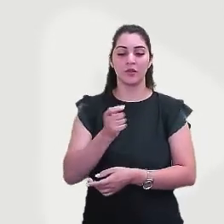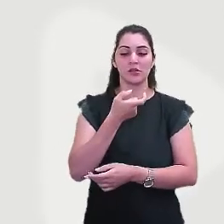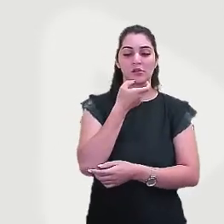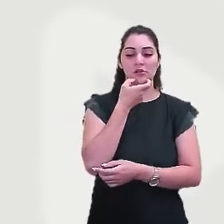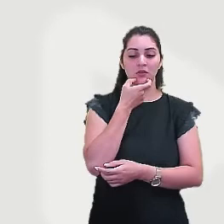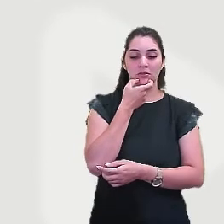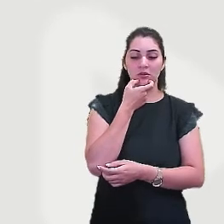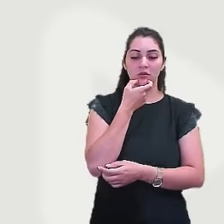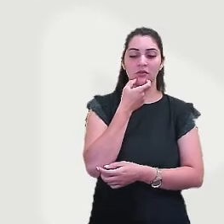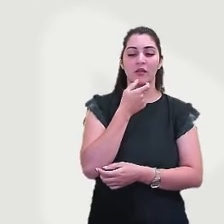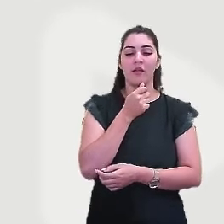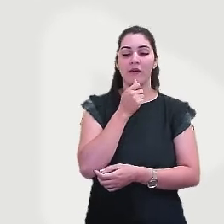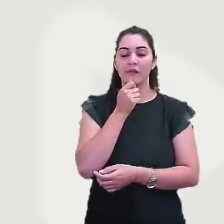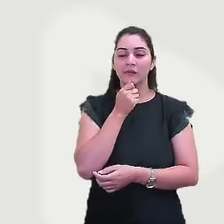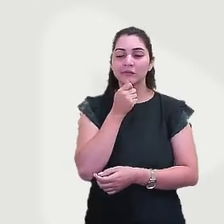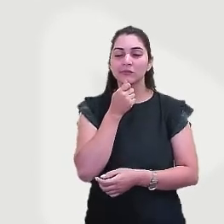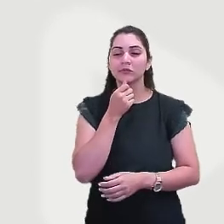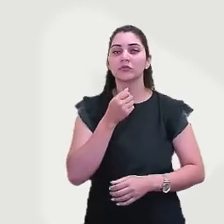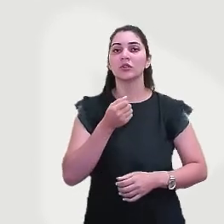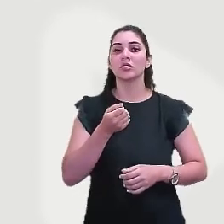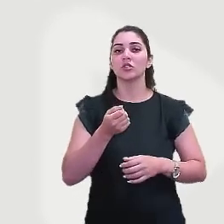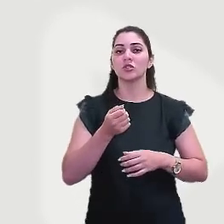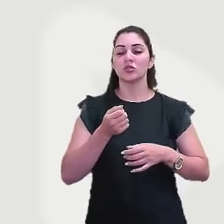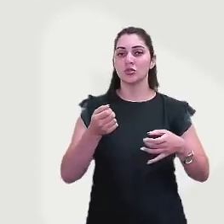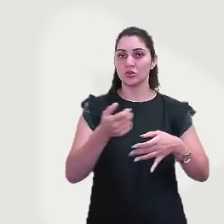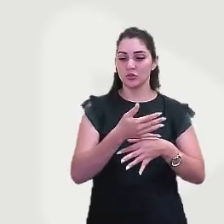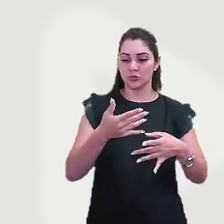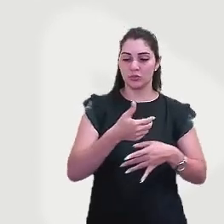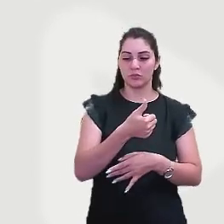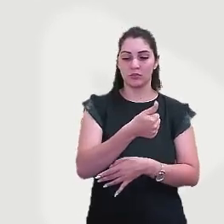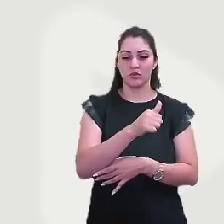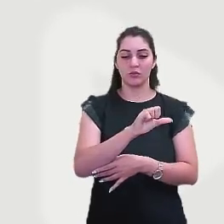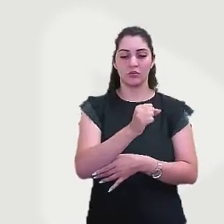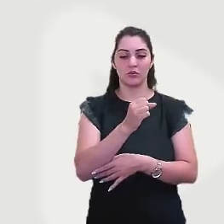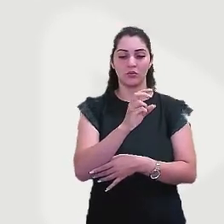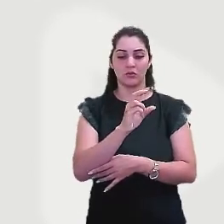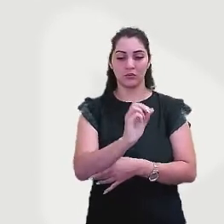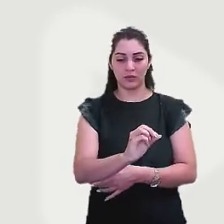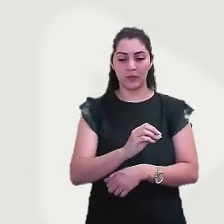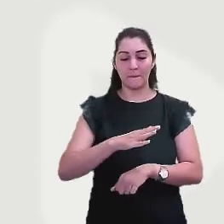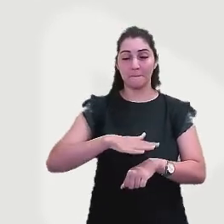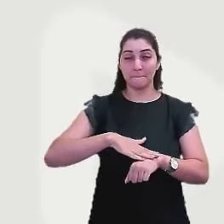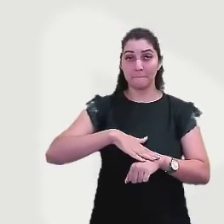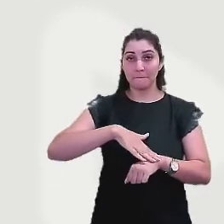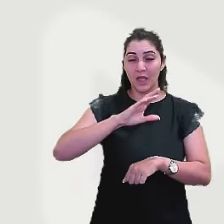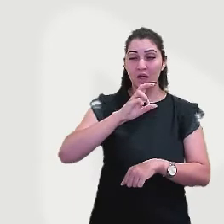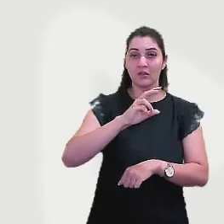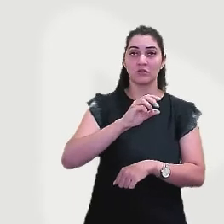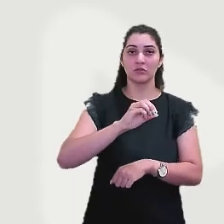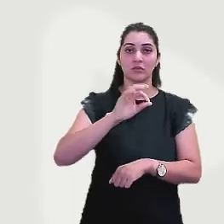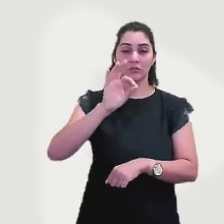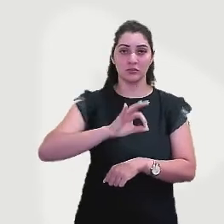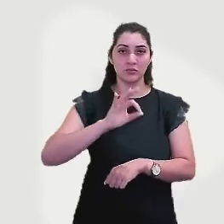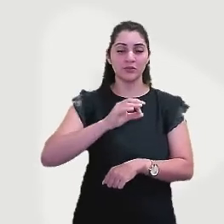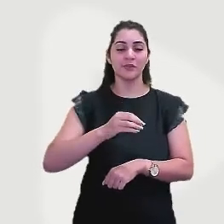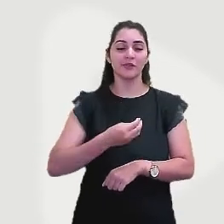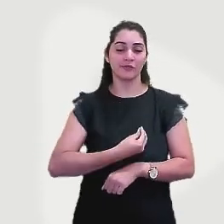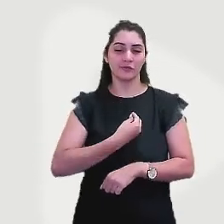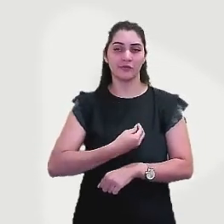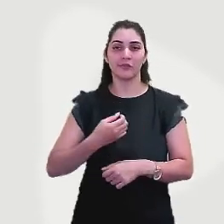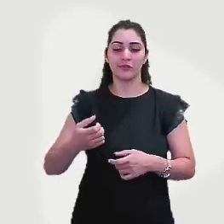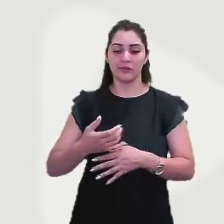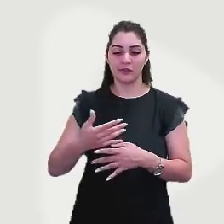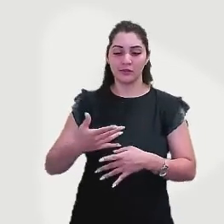1850, mais da metade da população da Inglaterra, ela começa a habitar nas cidades. No restante da Europa, o processo de